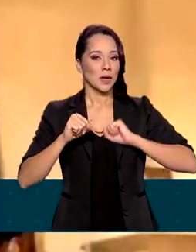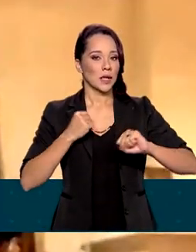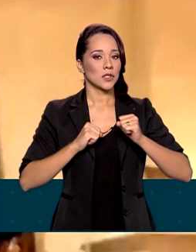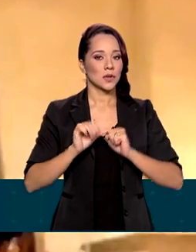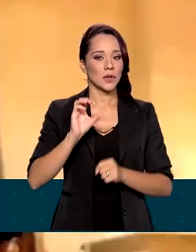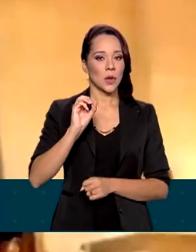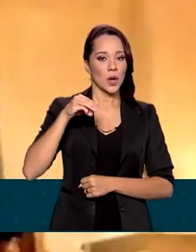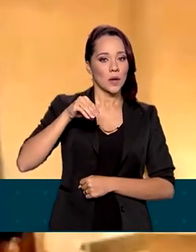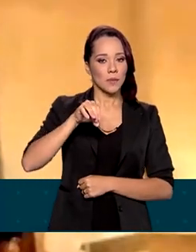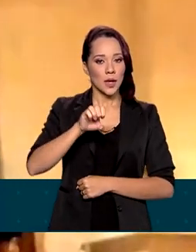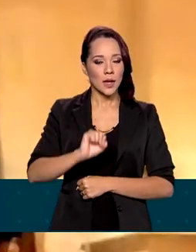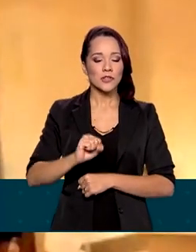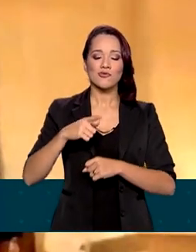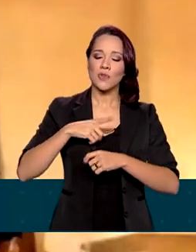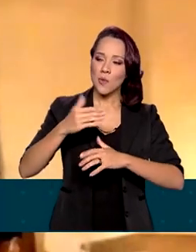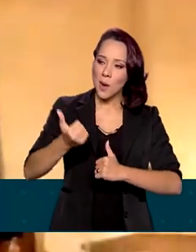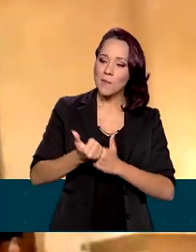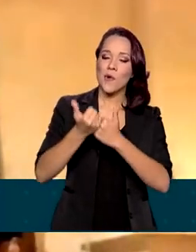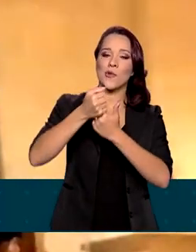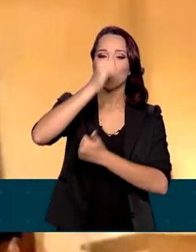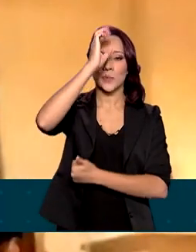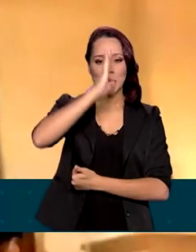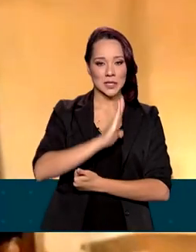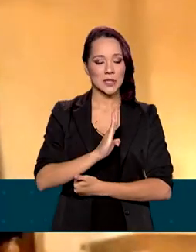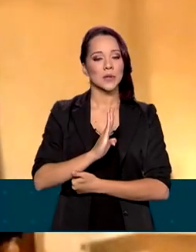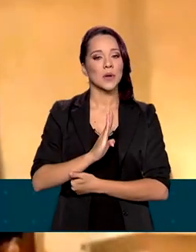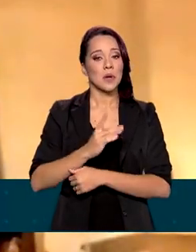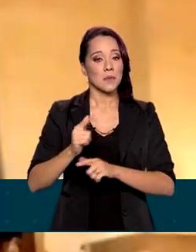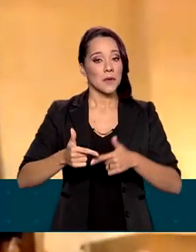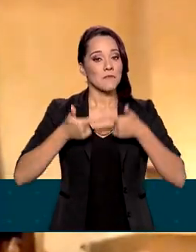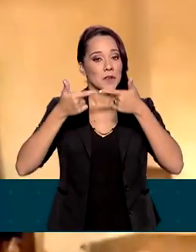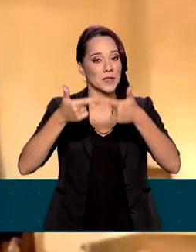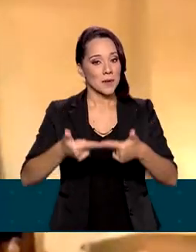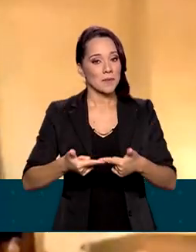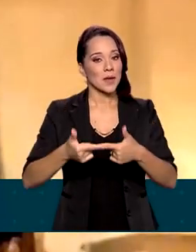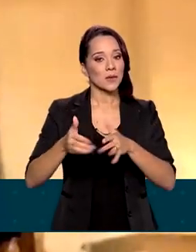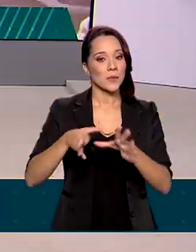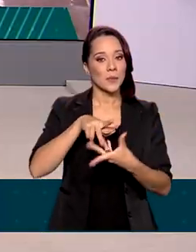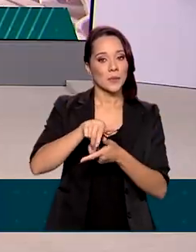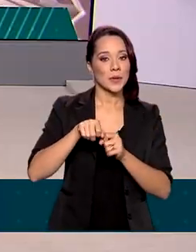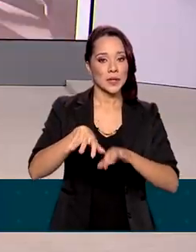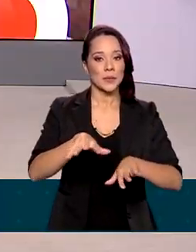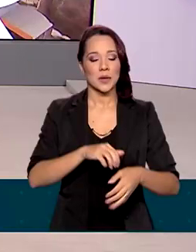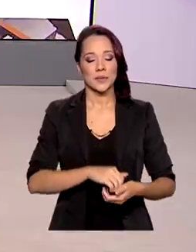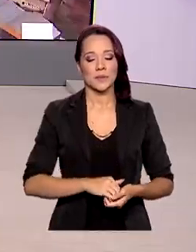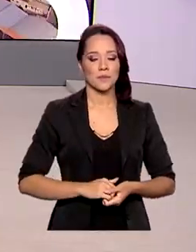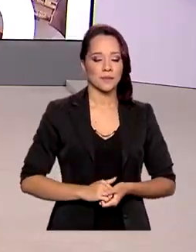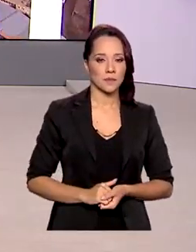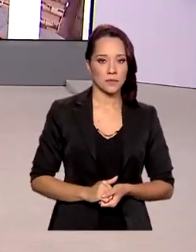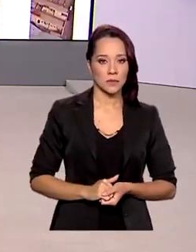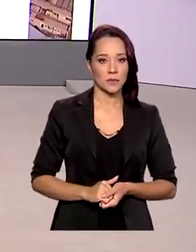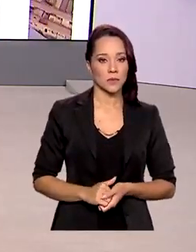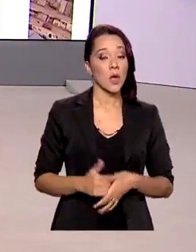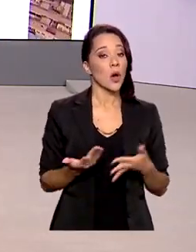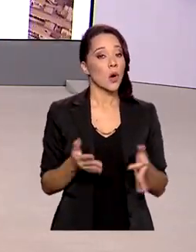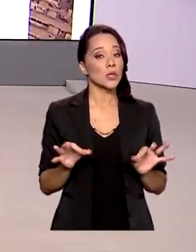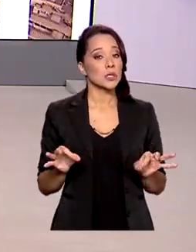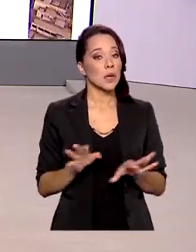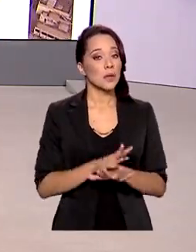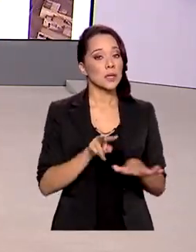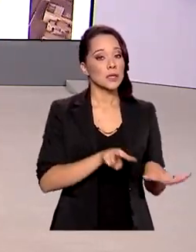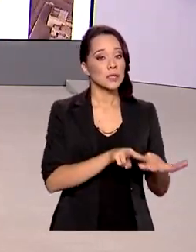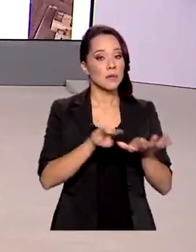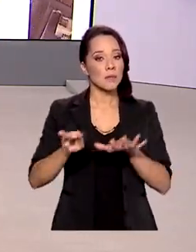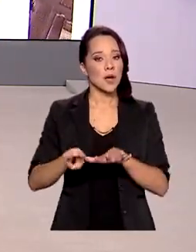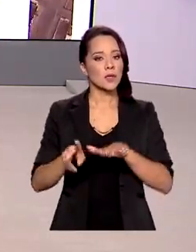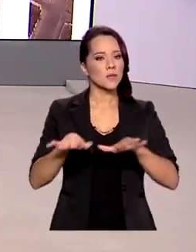continuar contando com o apoio do Brasil no enfrentamento dessa pandemia. Termina hoje a Semana de Mobilização